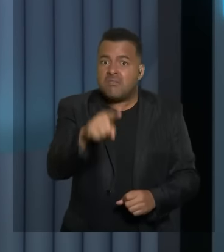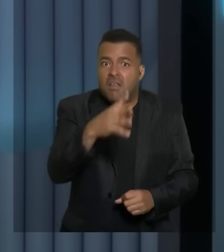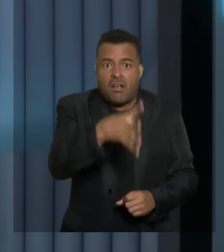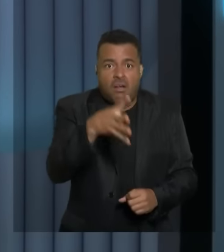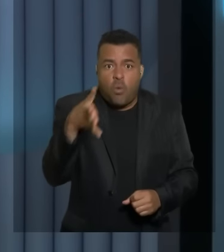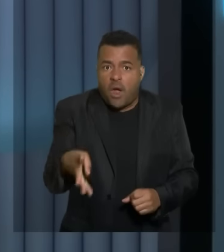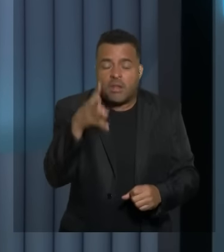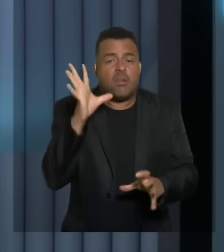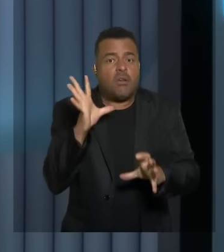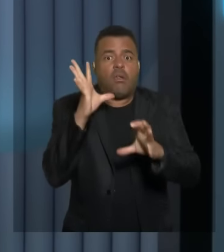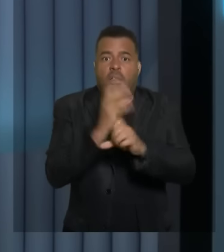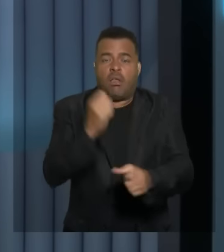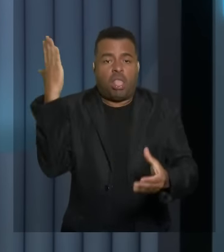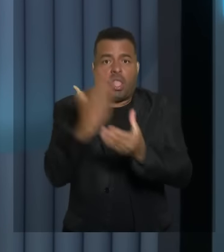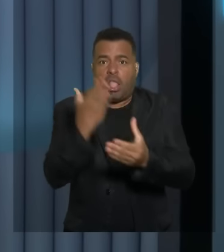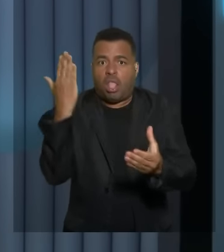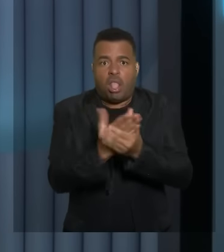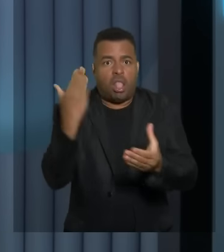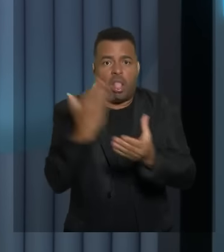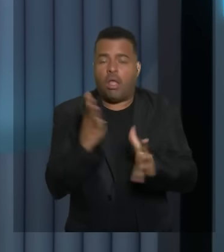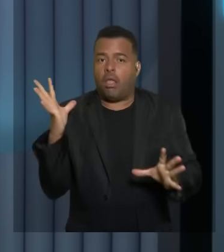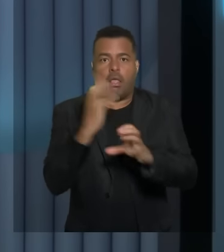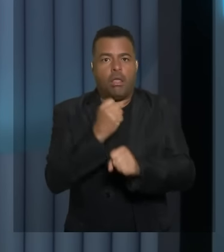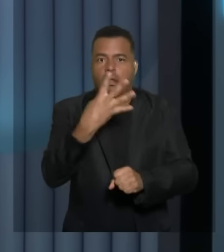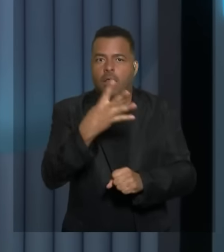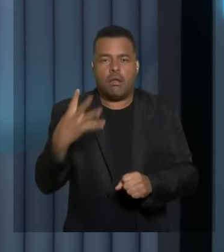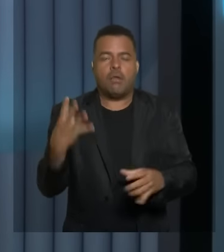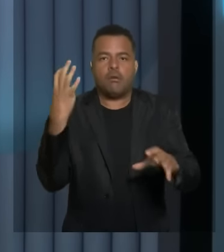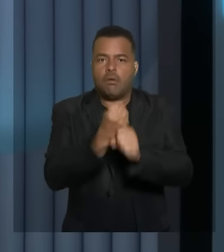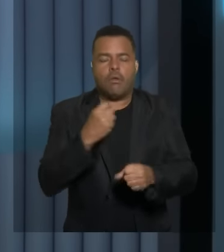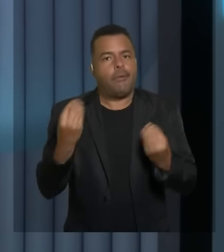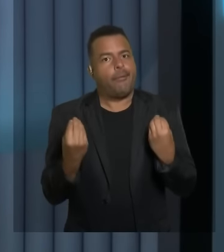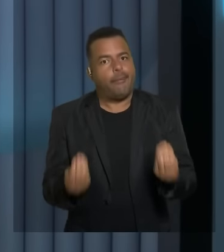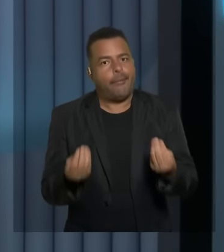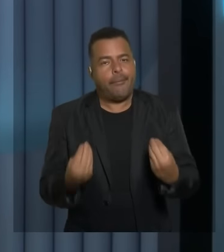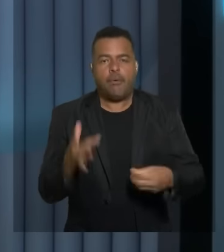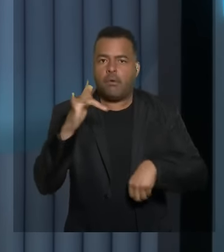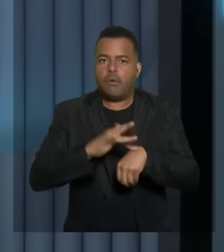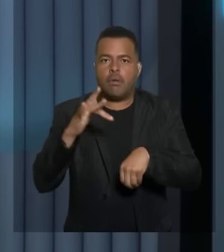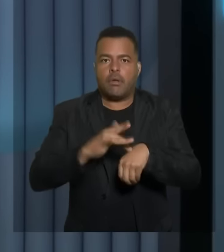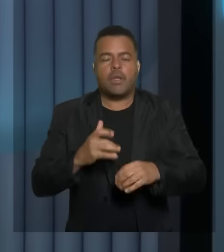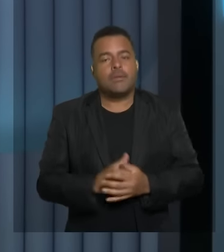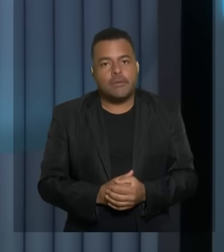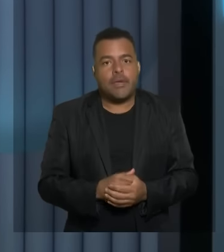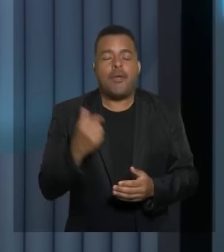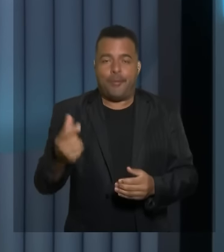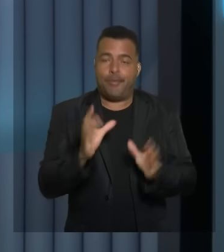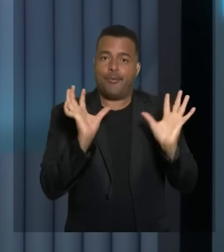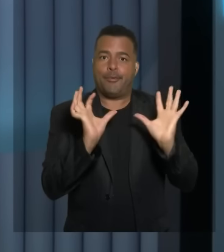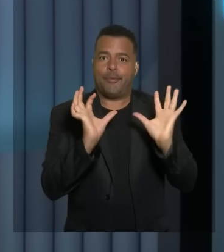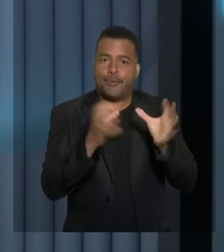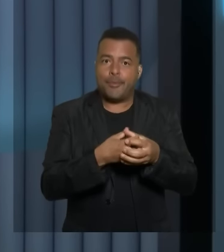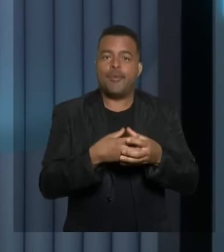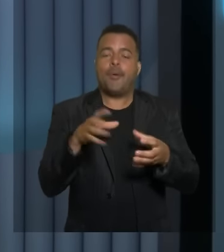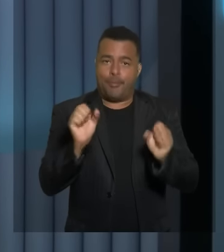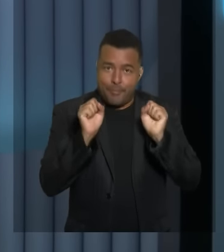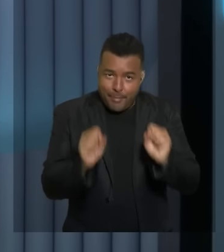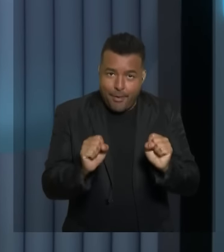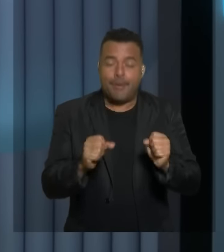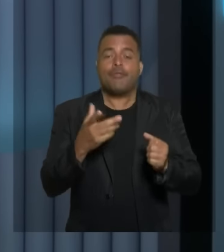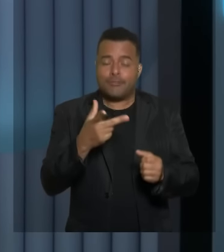processos será coincidência candidata 44 processos no tribunal de contas minha equipe pode levantar isso aí para poder